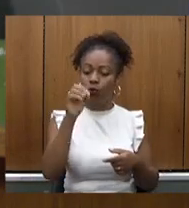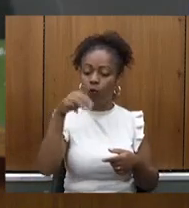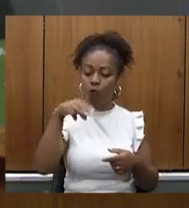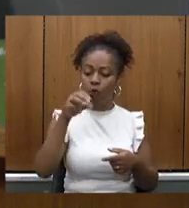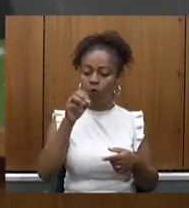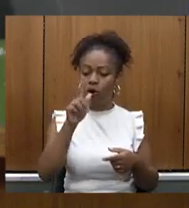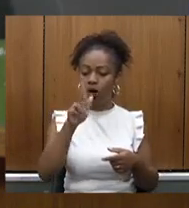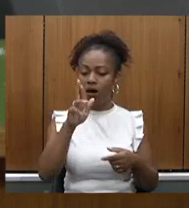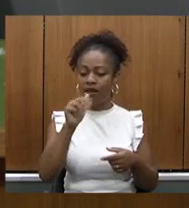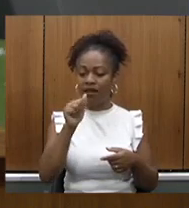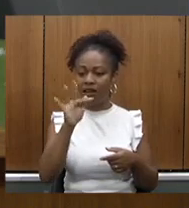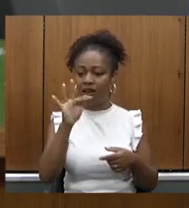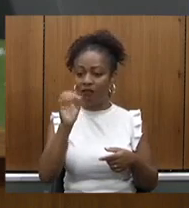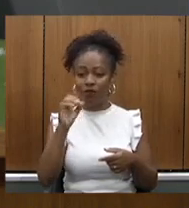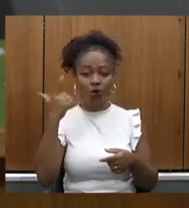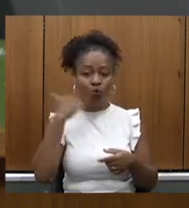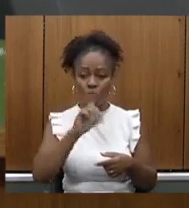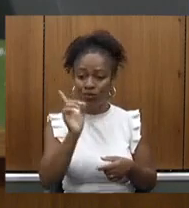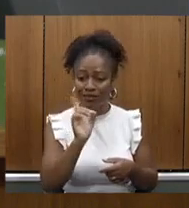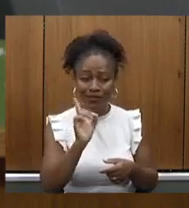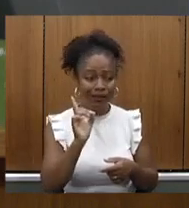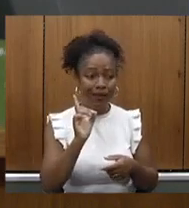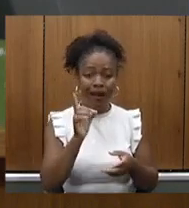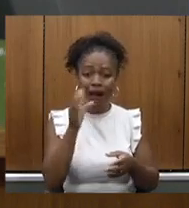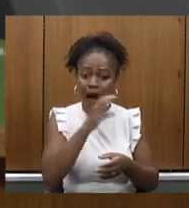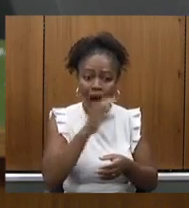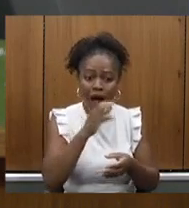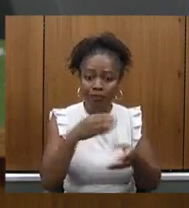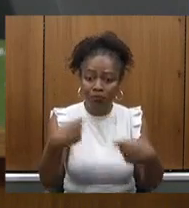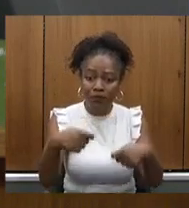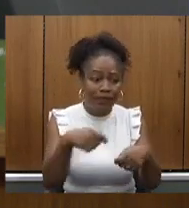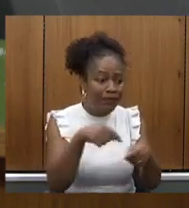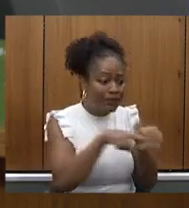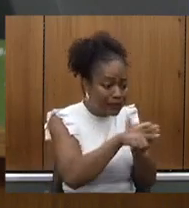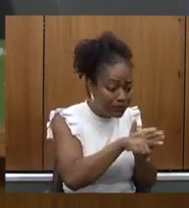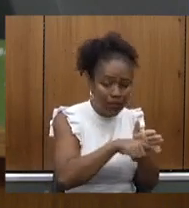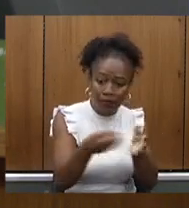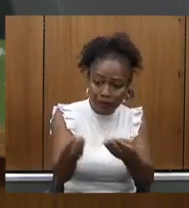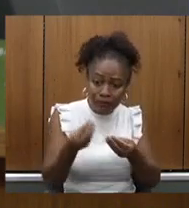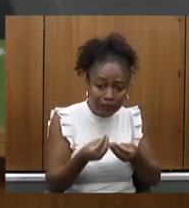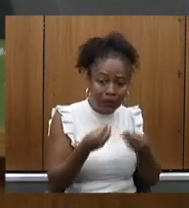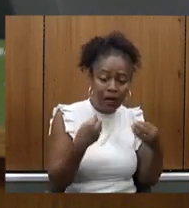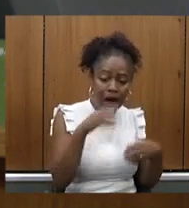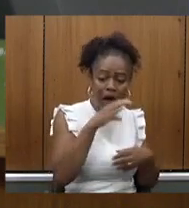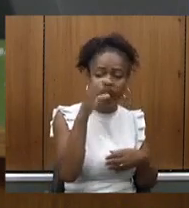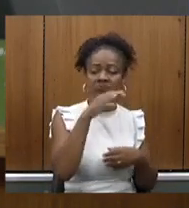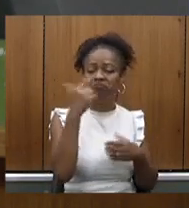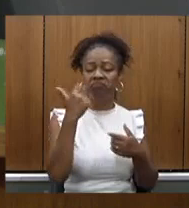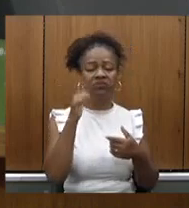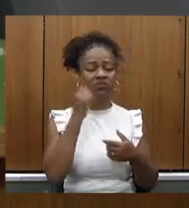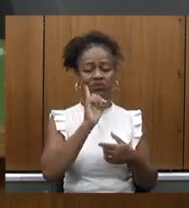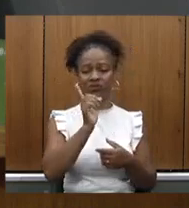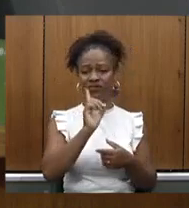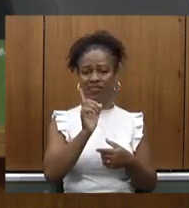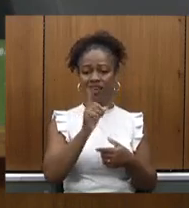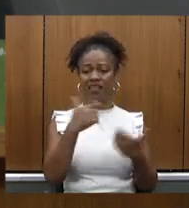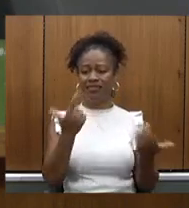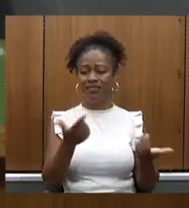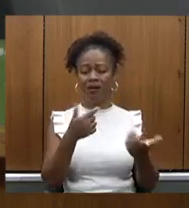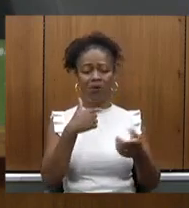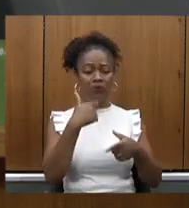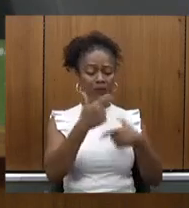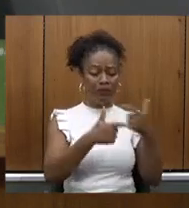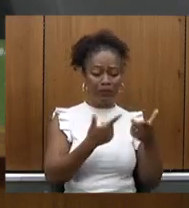gente não conseguia ter as coisas na rapidez que a gente precisava e essa forma de descentralização de